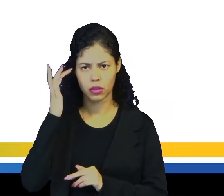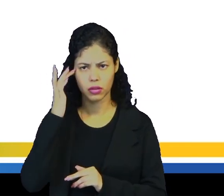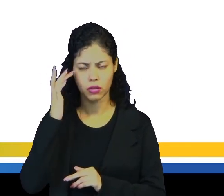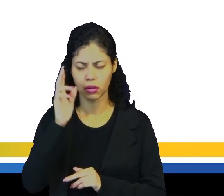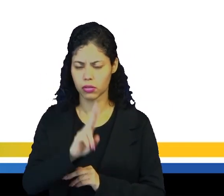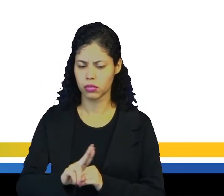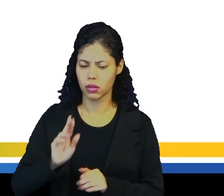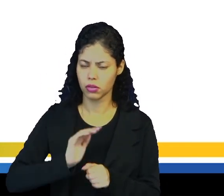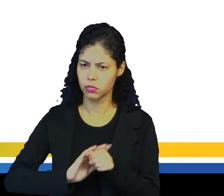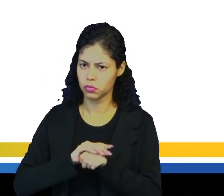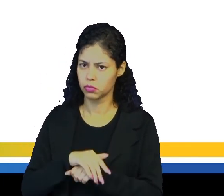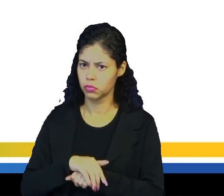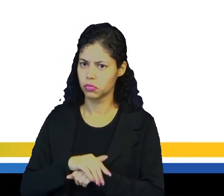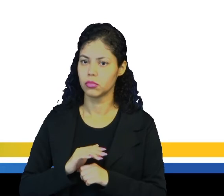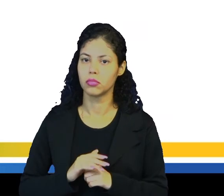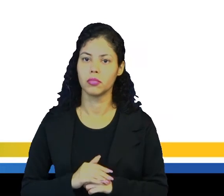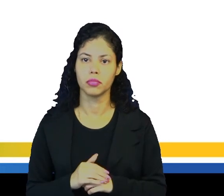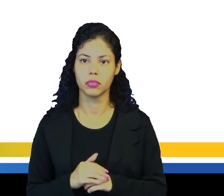usar à noite?